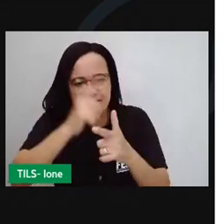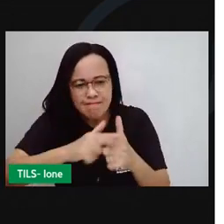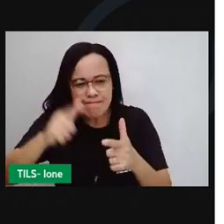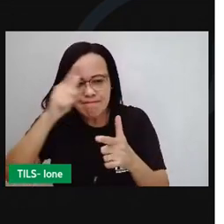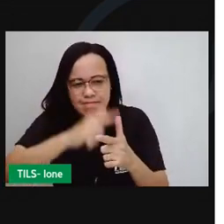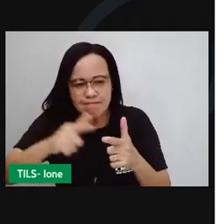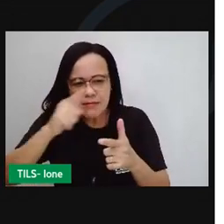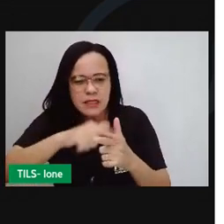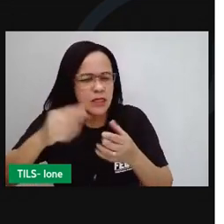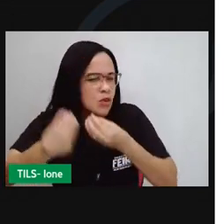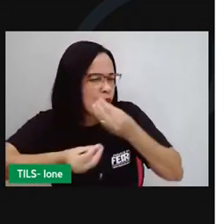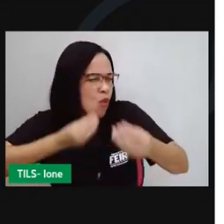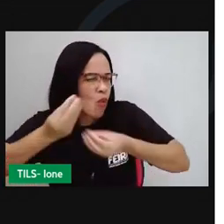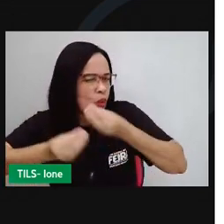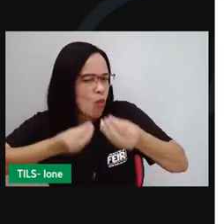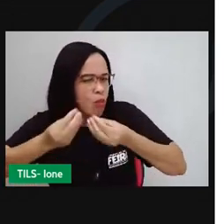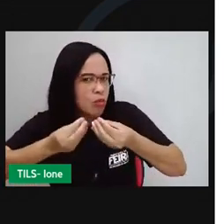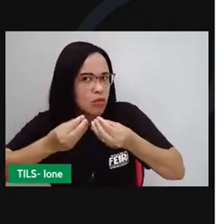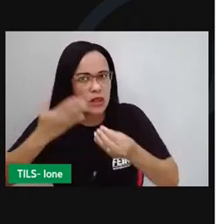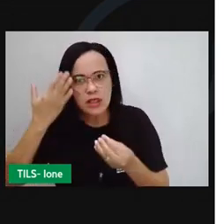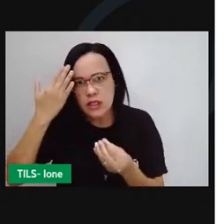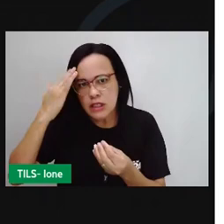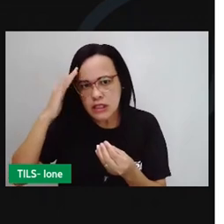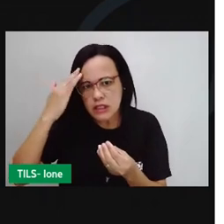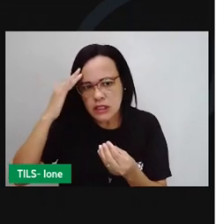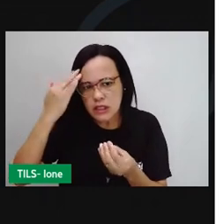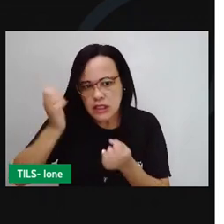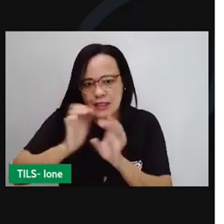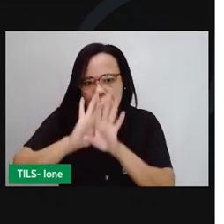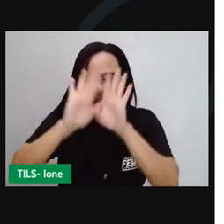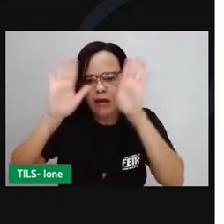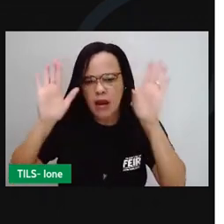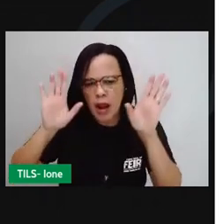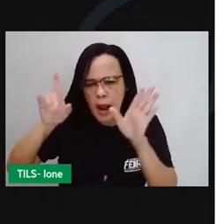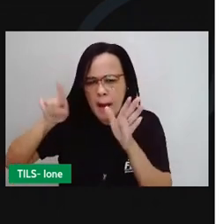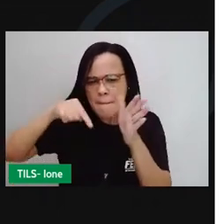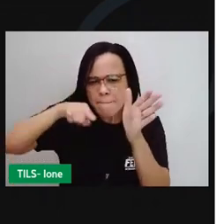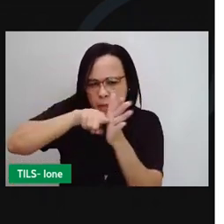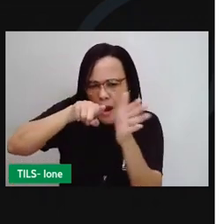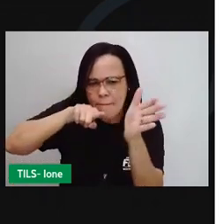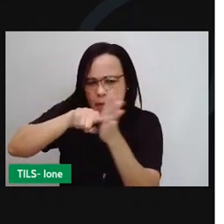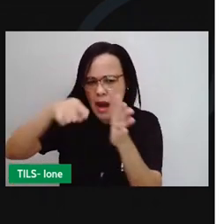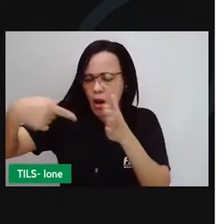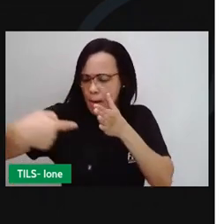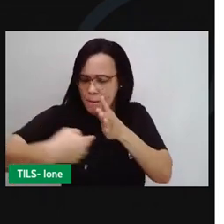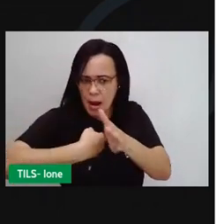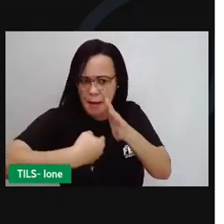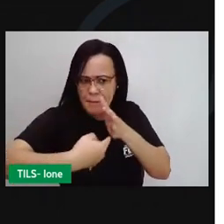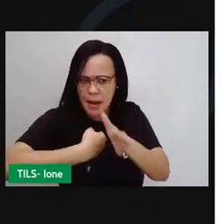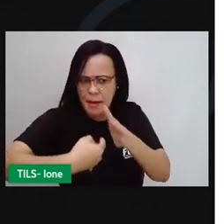através da pergunta o que é que você precisa fazer para encontrar a resposta.